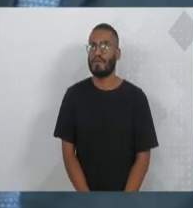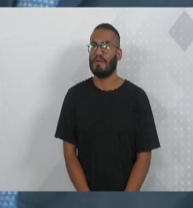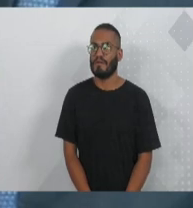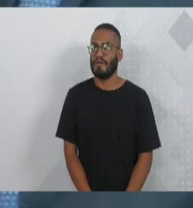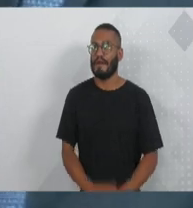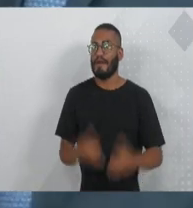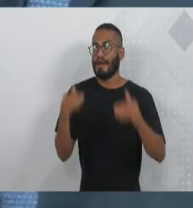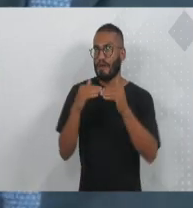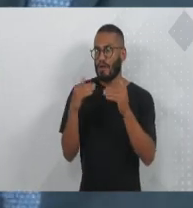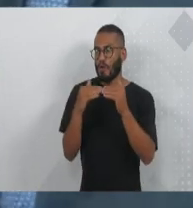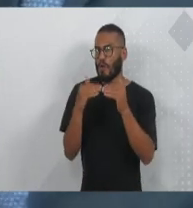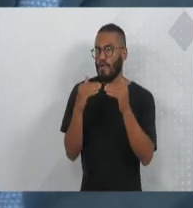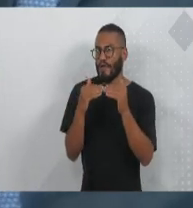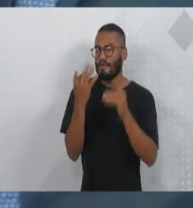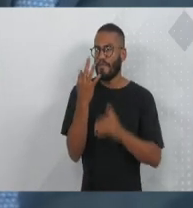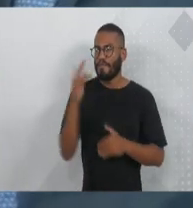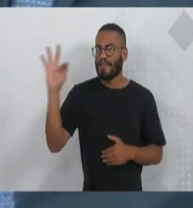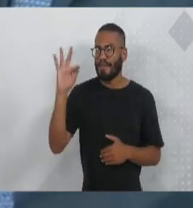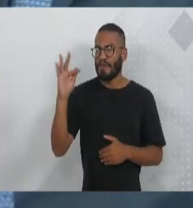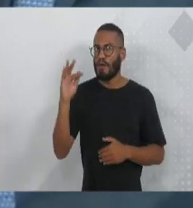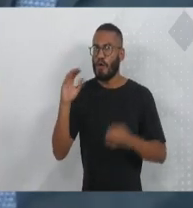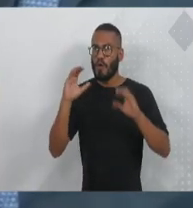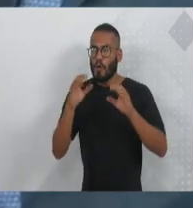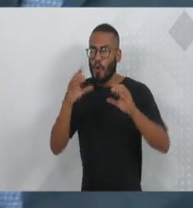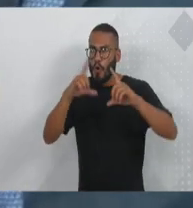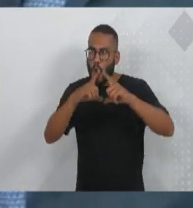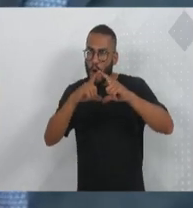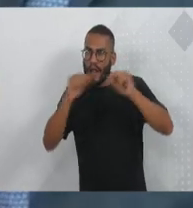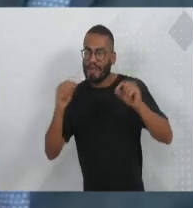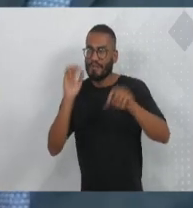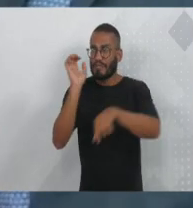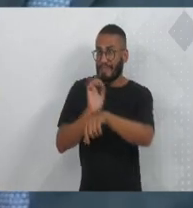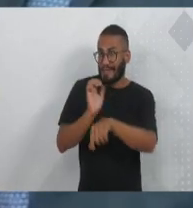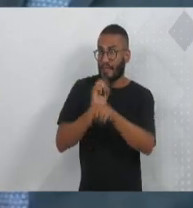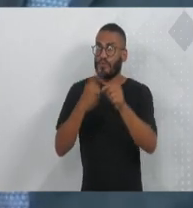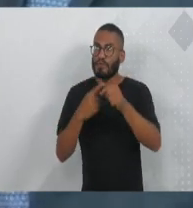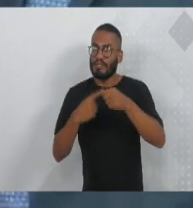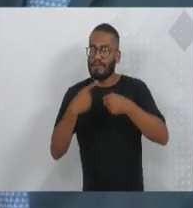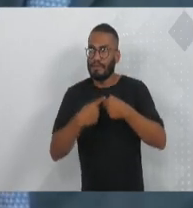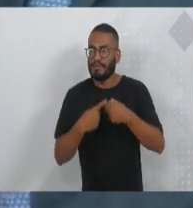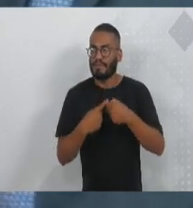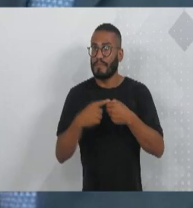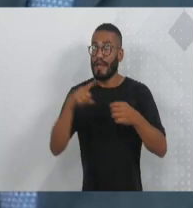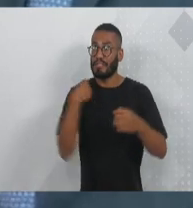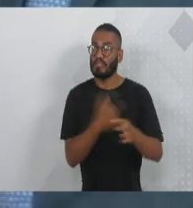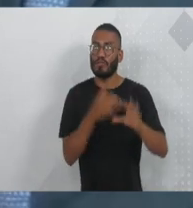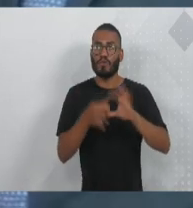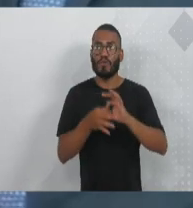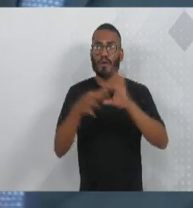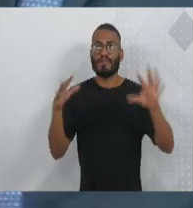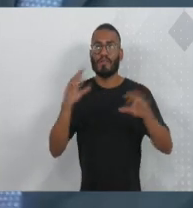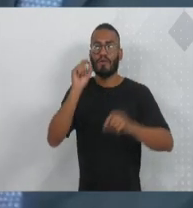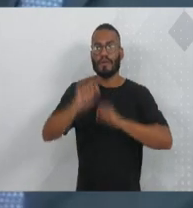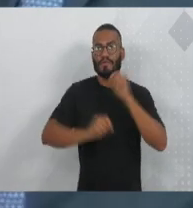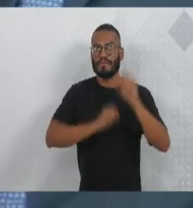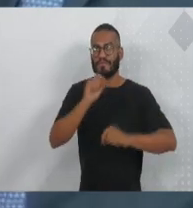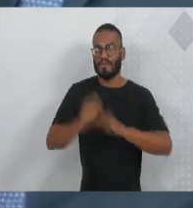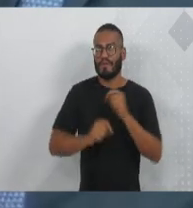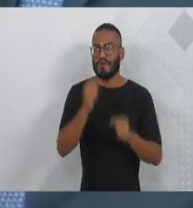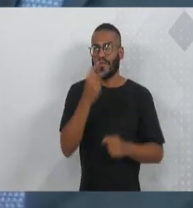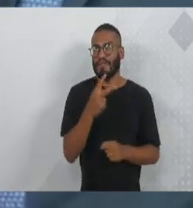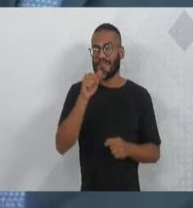entre o governo federal, o Congresso Nacional, estados e municípios. Estamos autorizando a compensação de